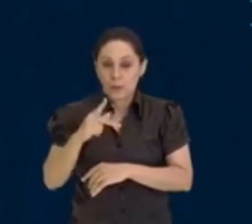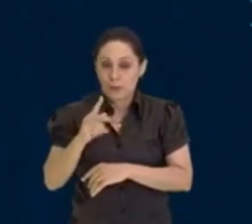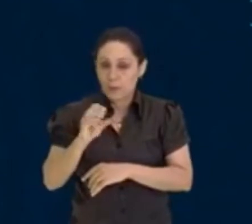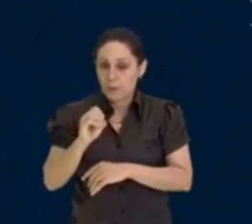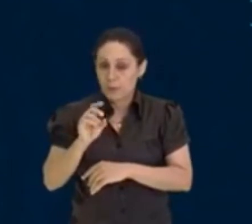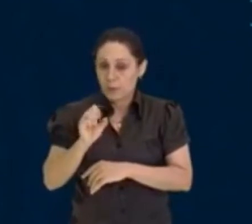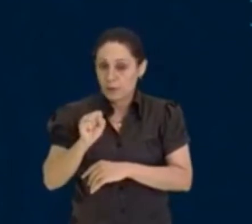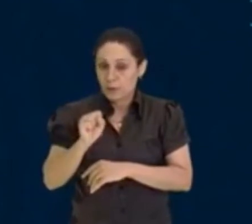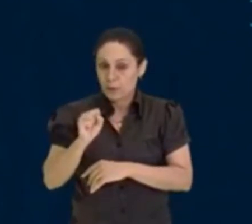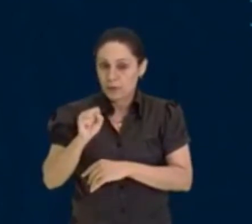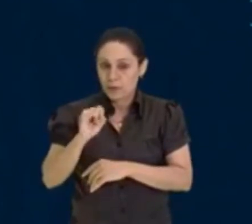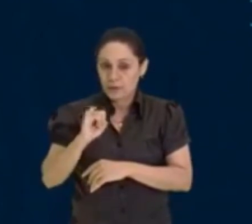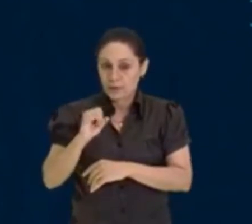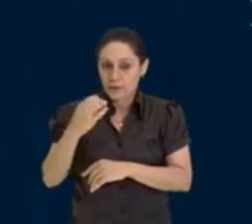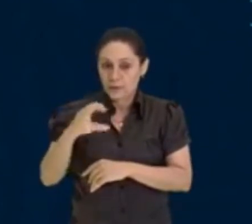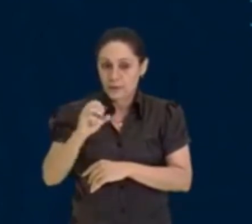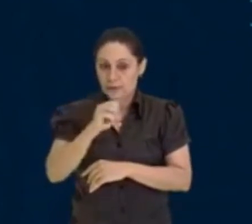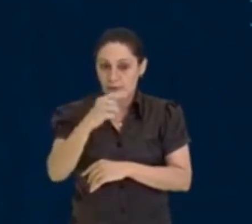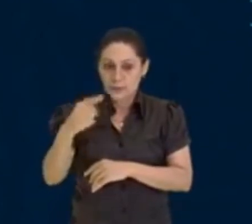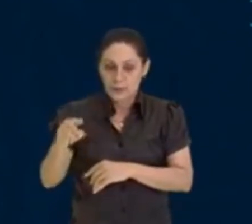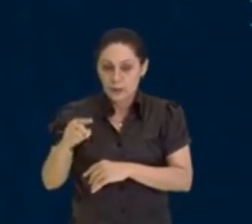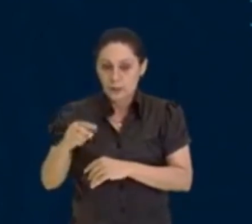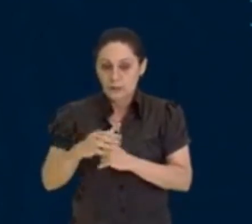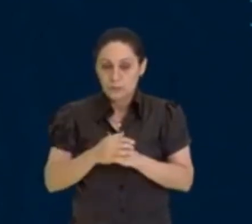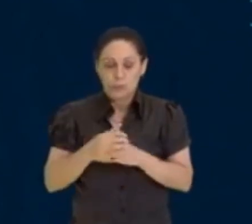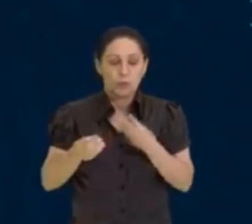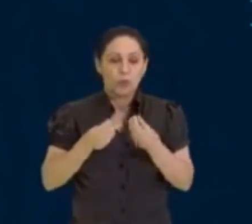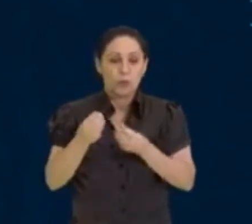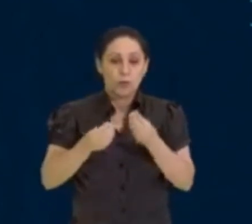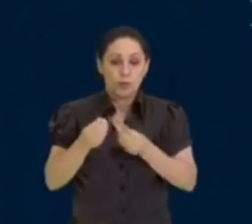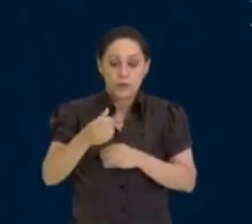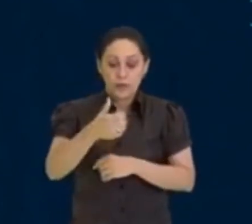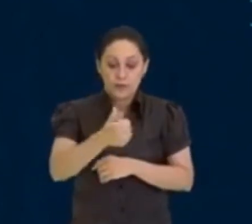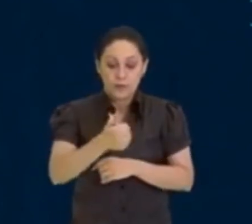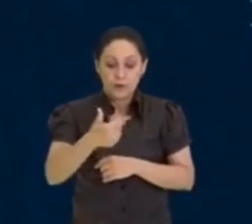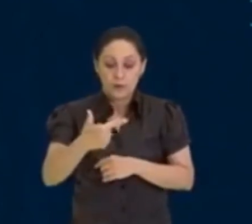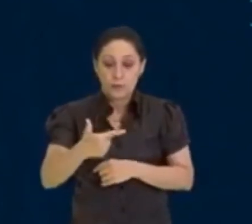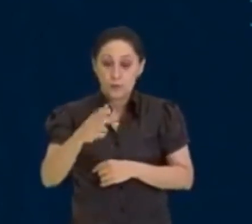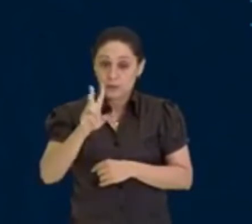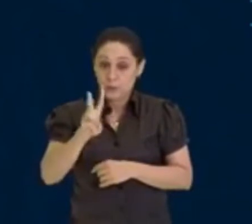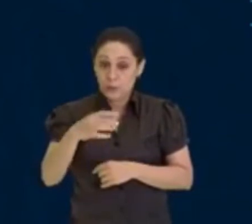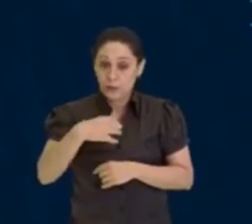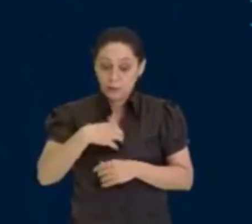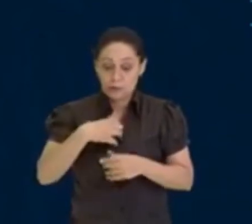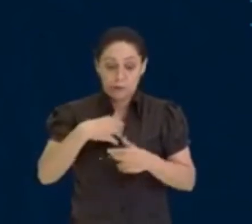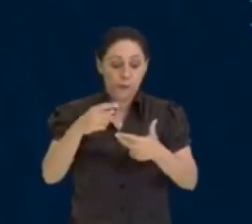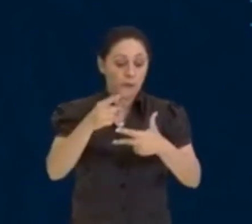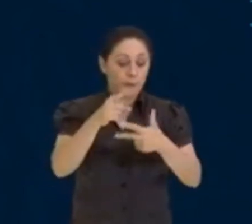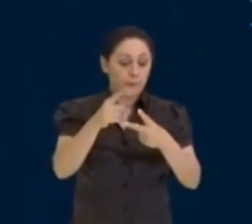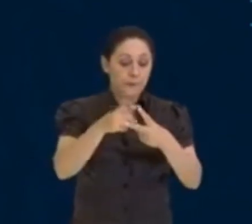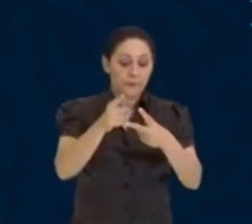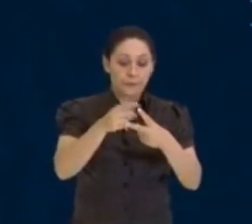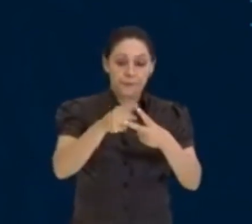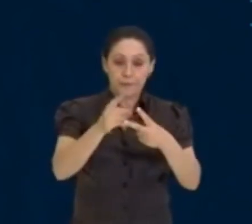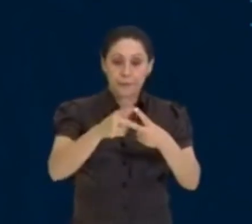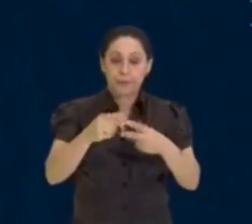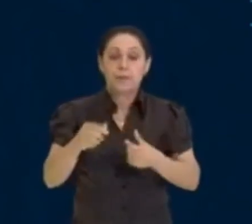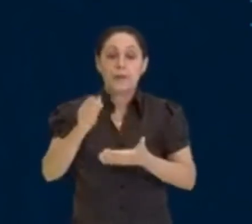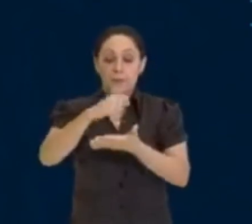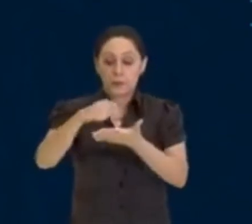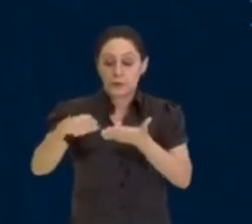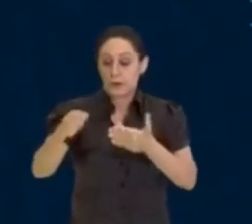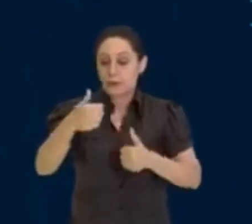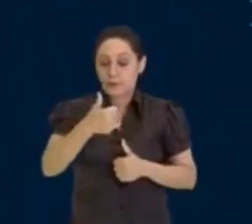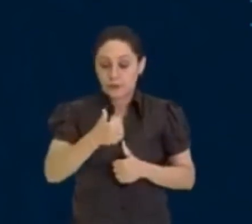a decomposição do número 12? Vai ficar de duas formas, tá? a primeira forma, você pode escrever o